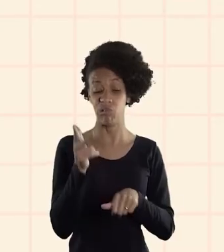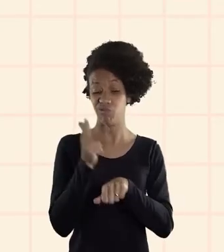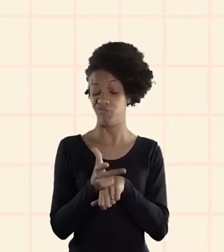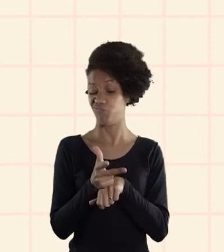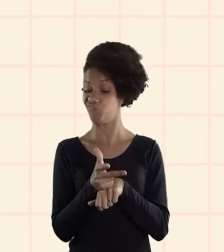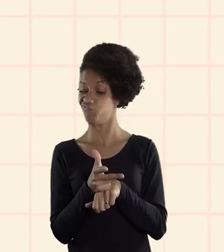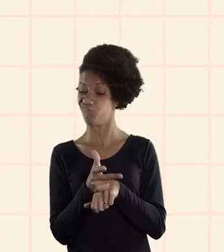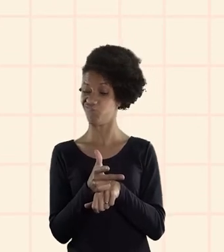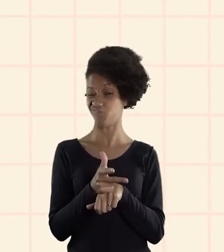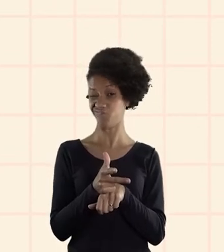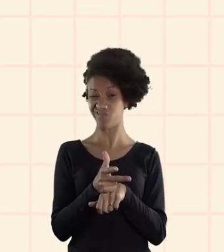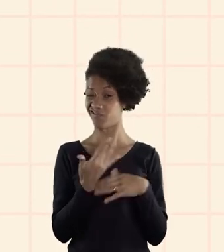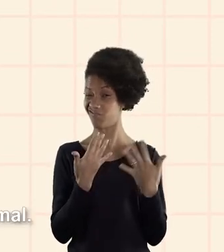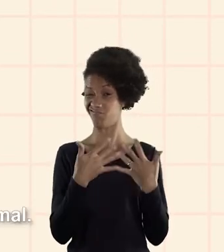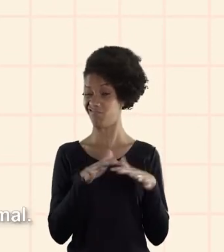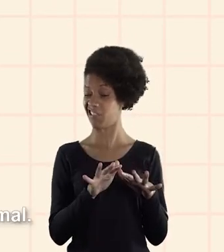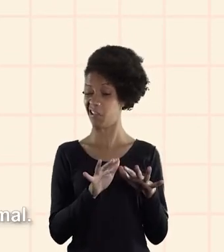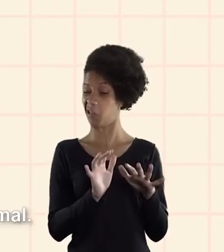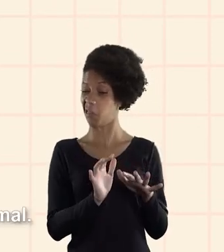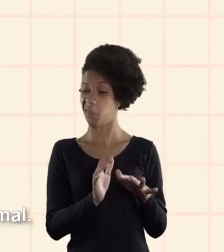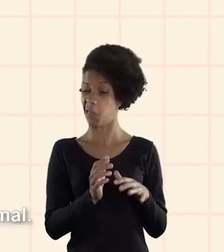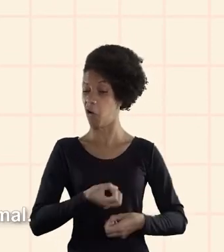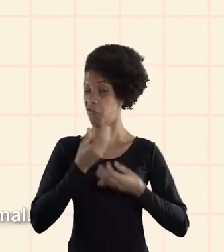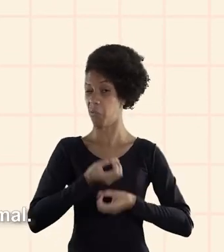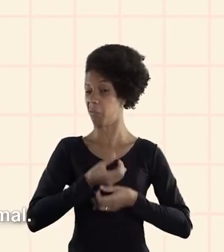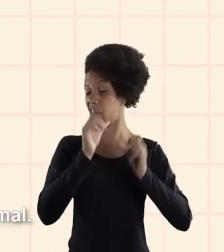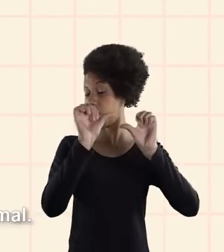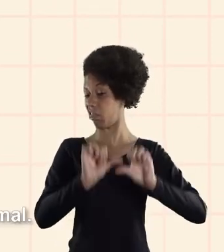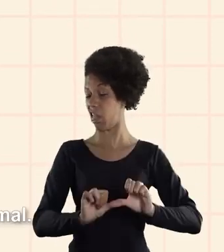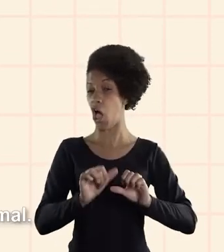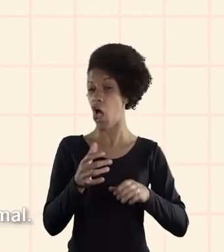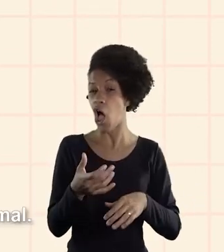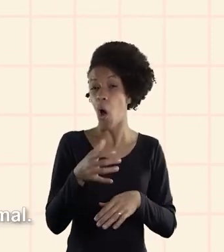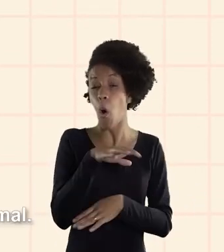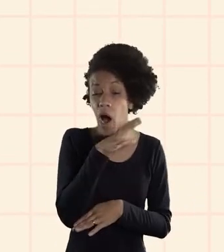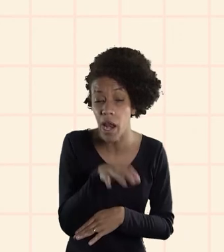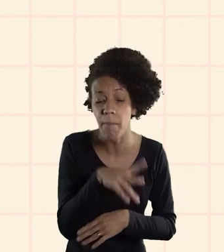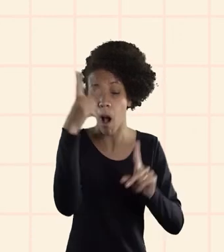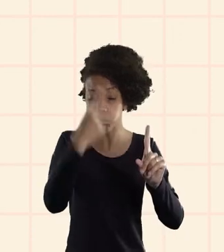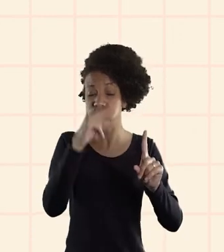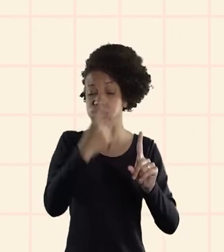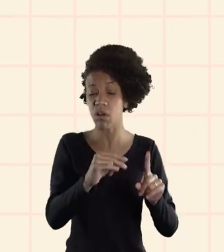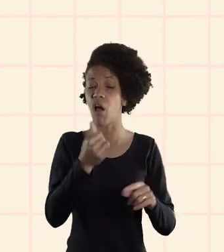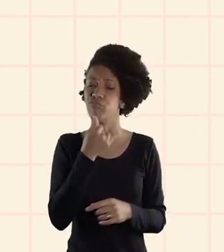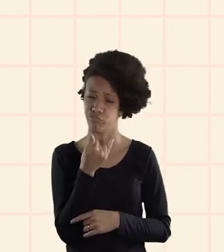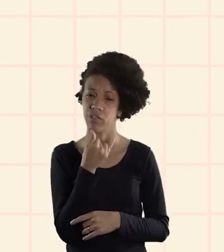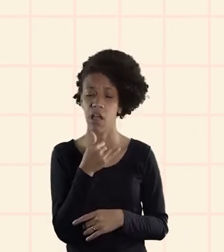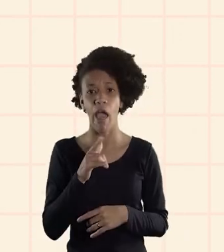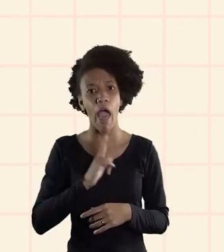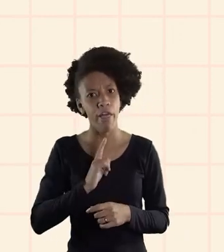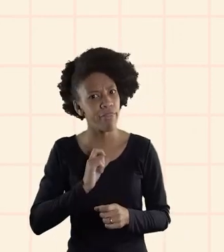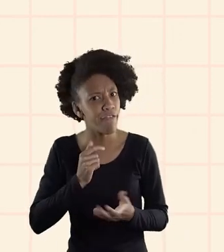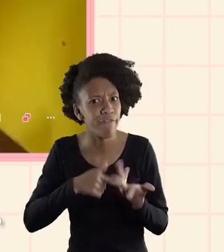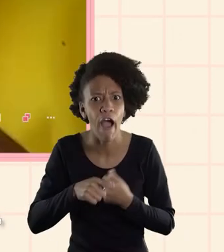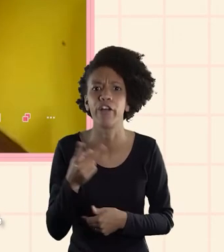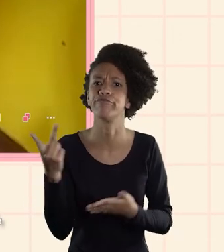O vídeo que não presta tá tratando um animal muito mal Eu fiquei muito